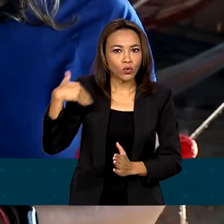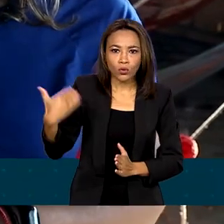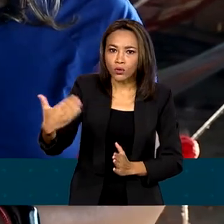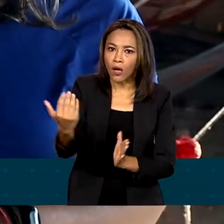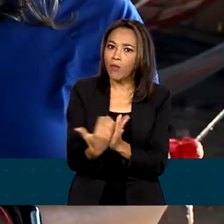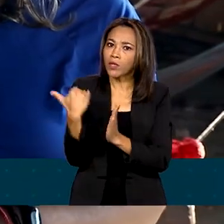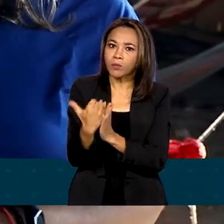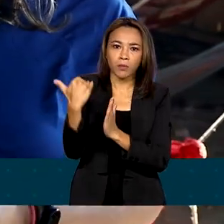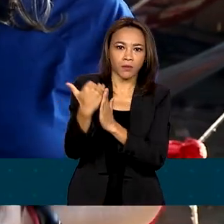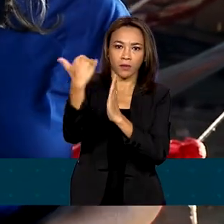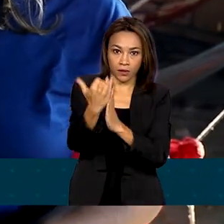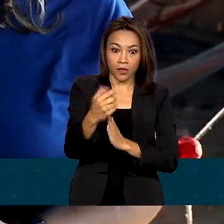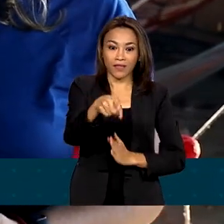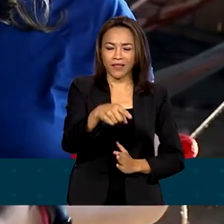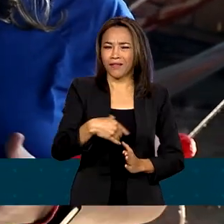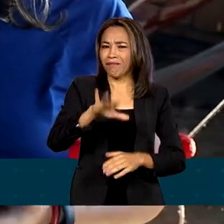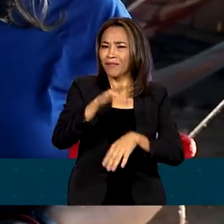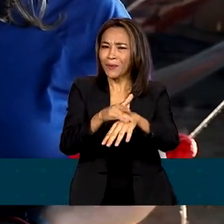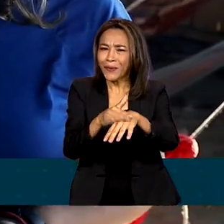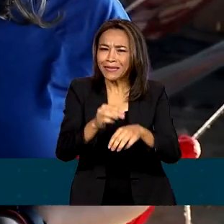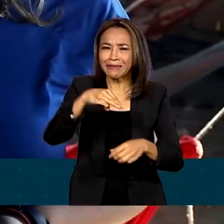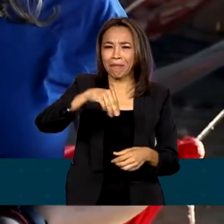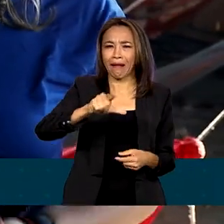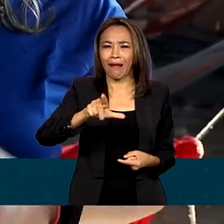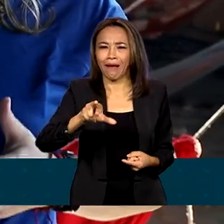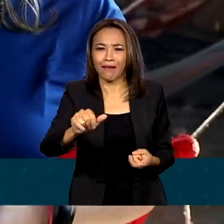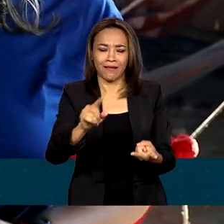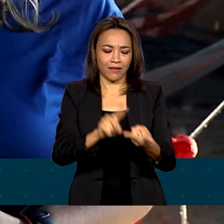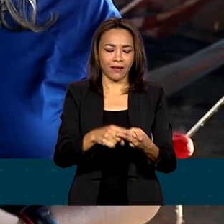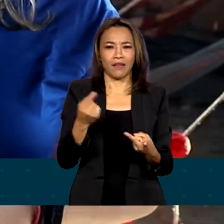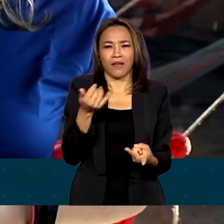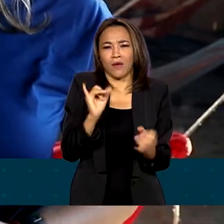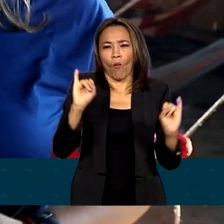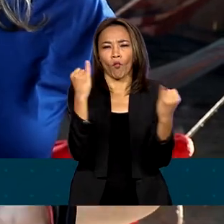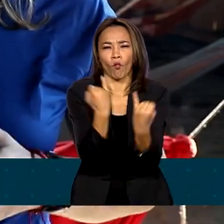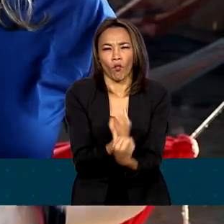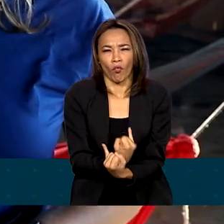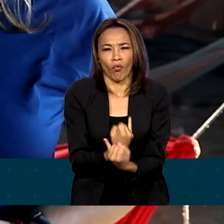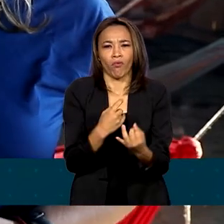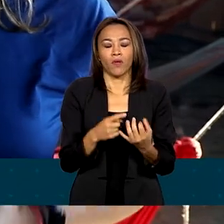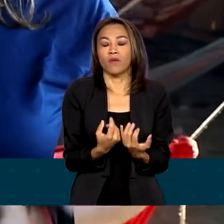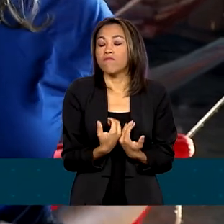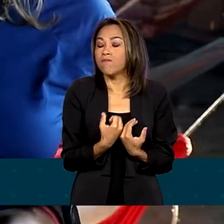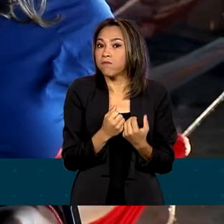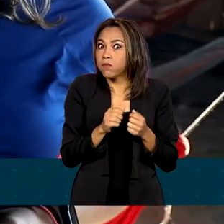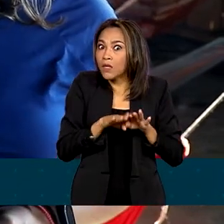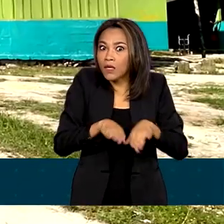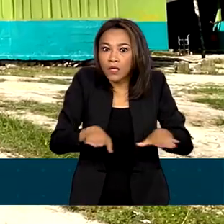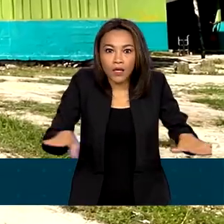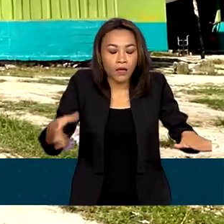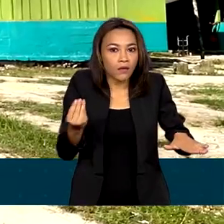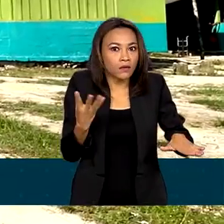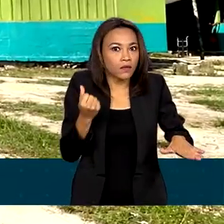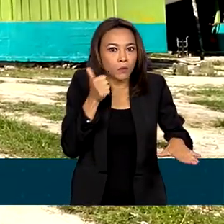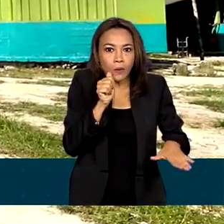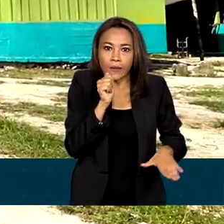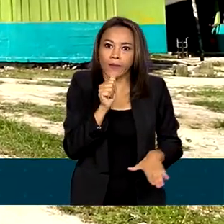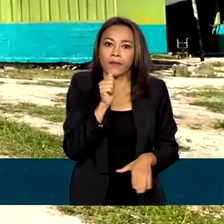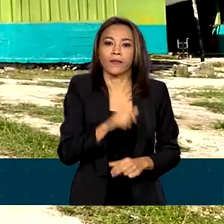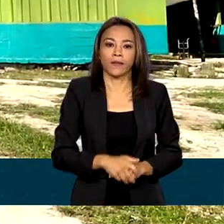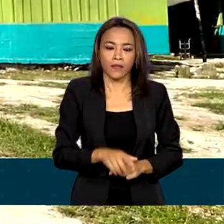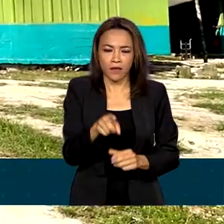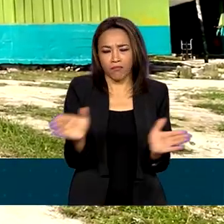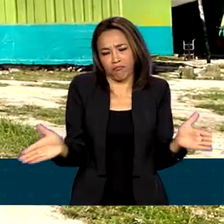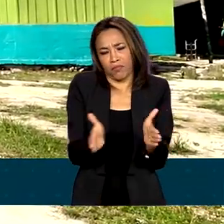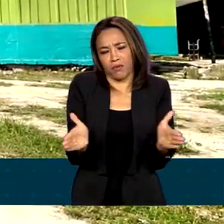pacientes aqui tem malária, desnutrição e tem muitas, muitas crianças e mulheres. No pequeno espaço